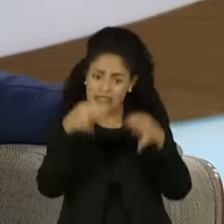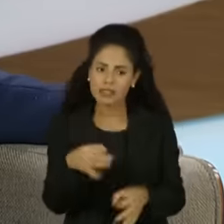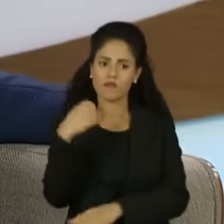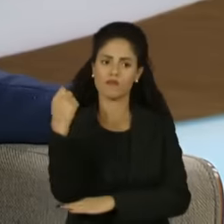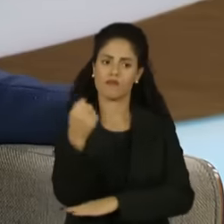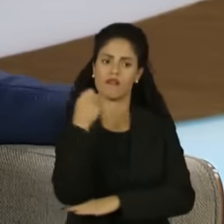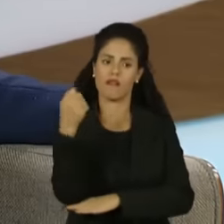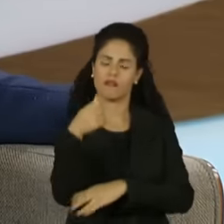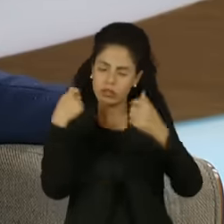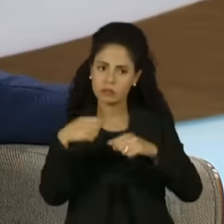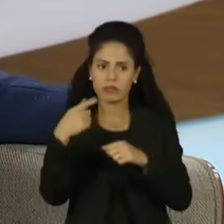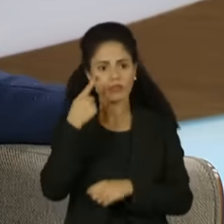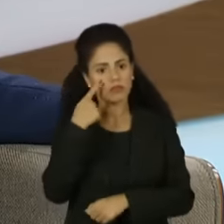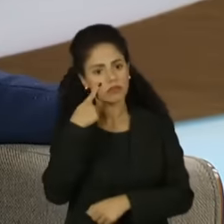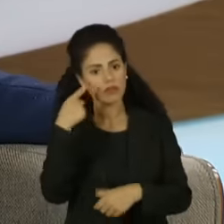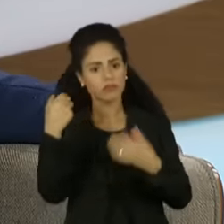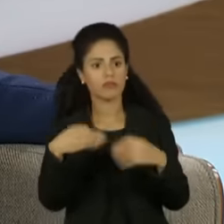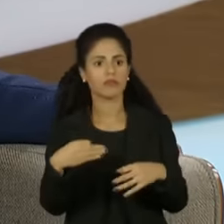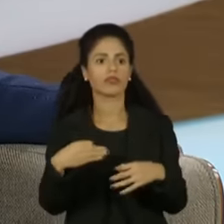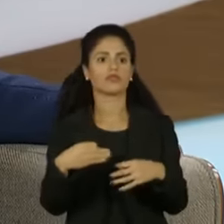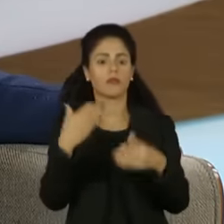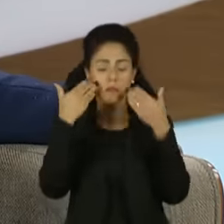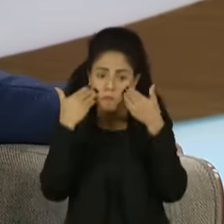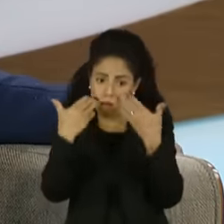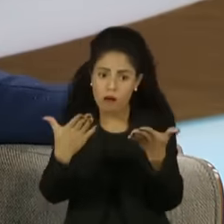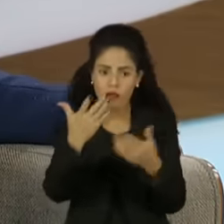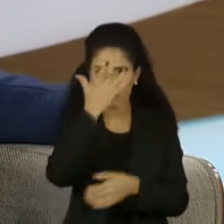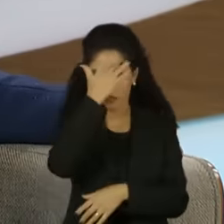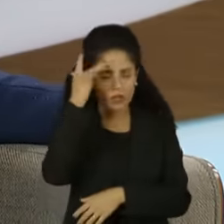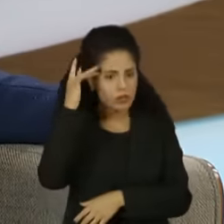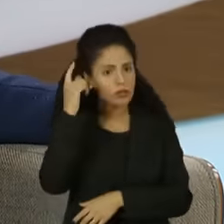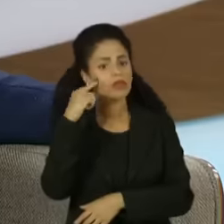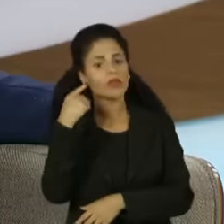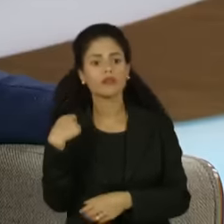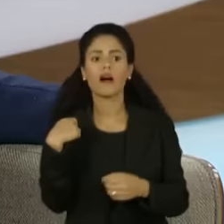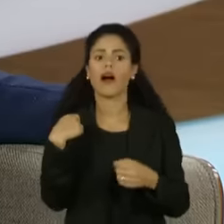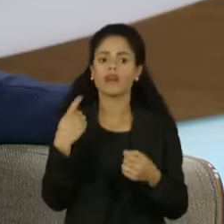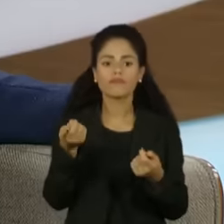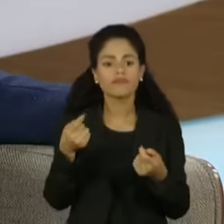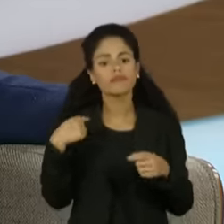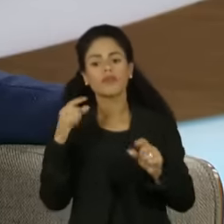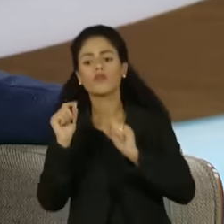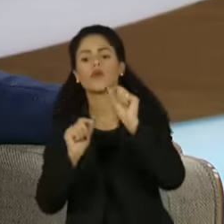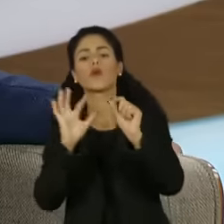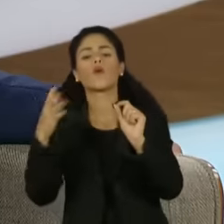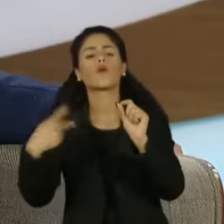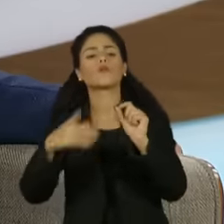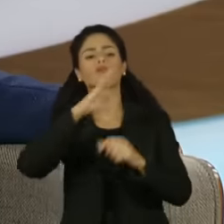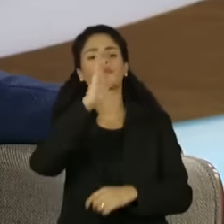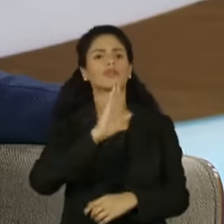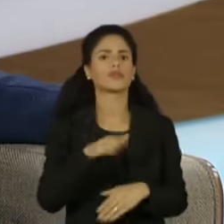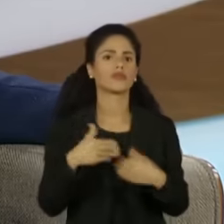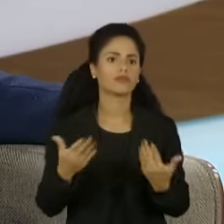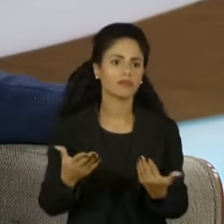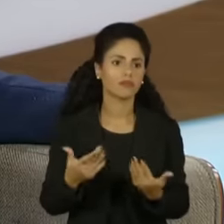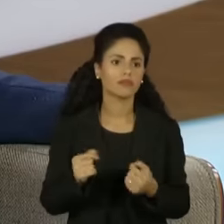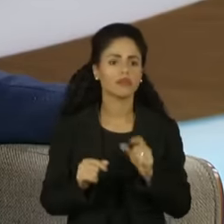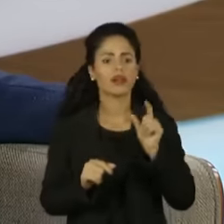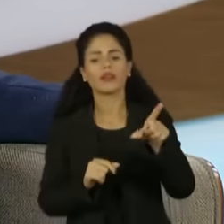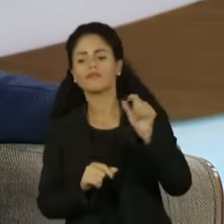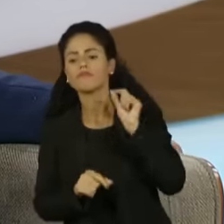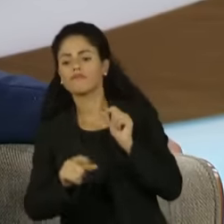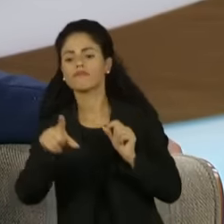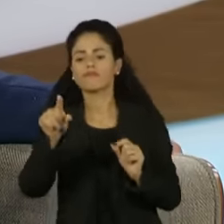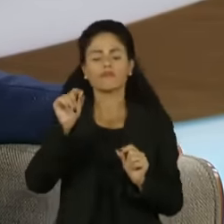grave, que tem que ser colocado em evidência para as pessoas começarem a maturar o que está acontecendo no Brasil. É pinçado